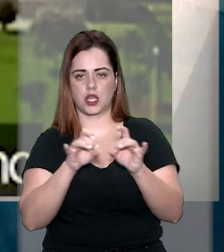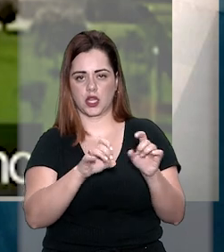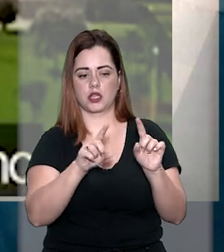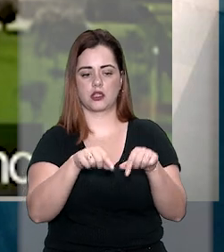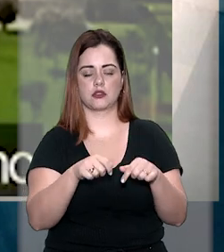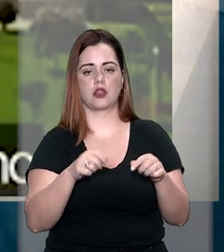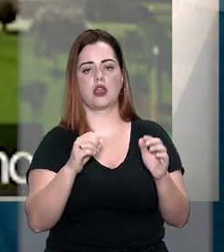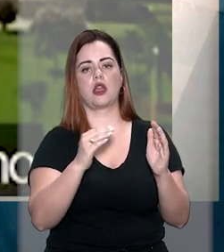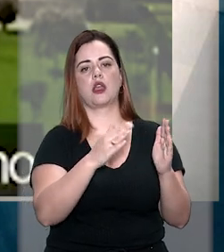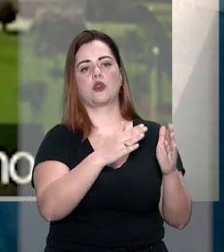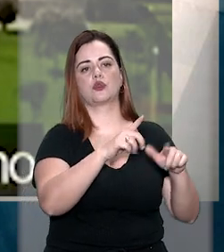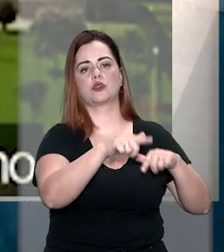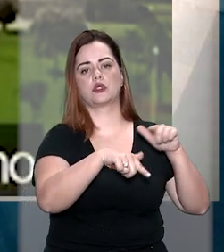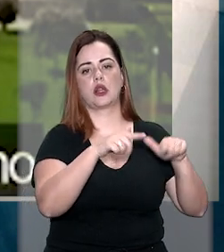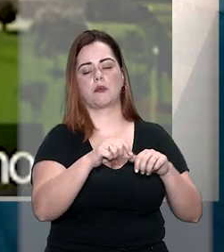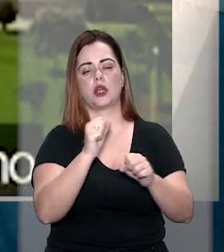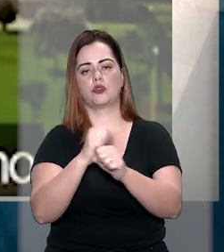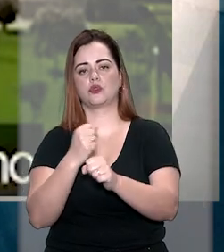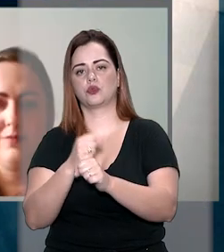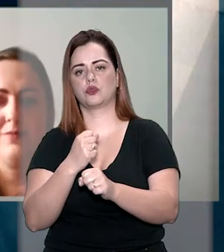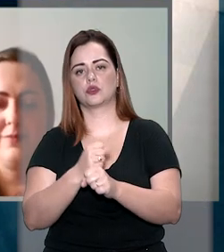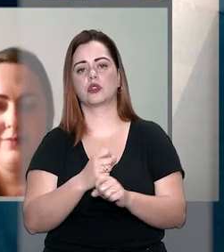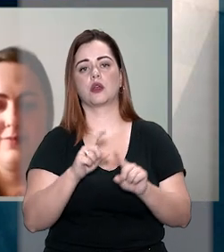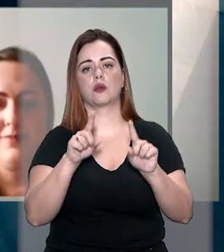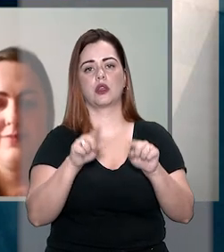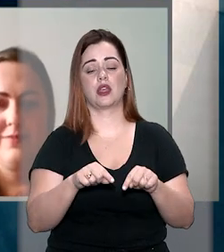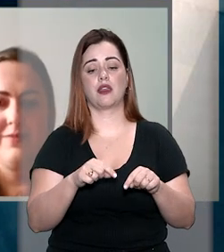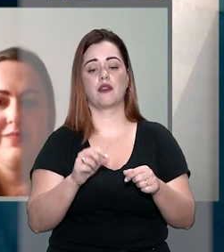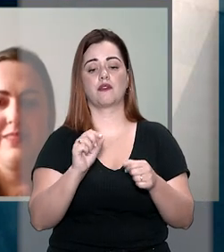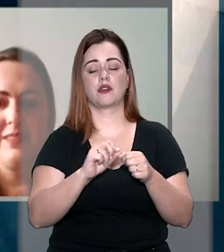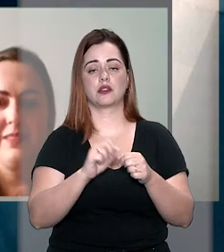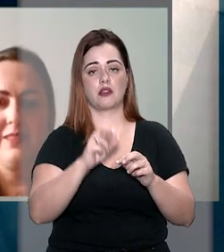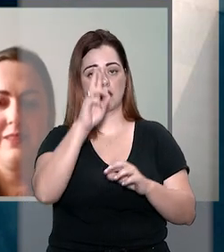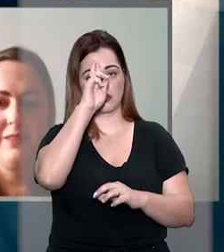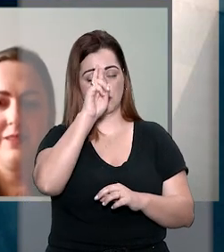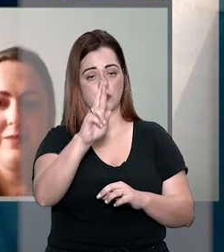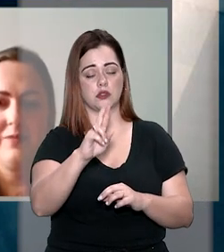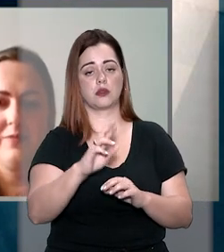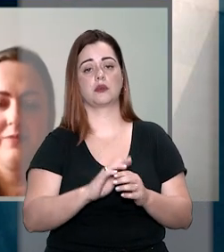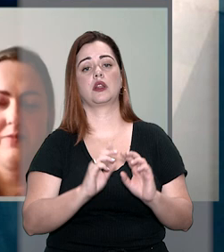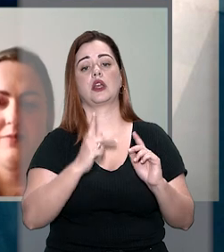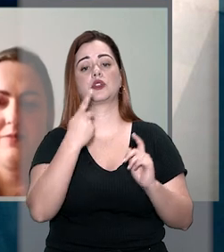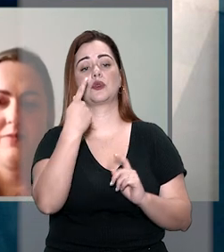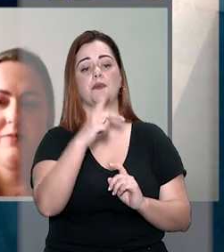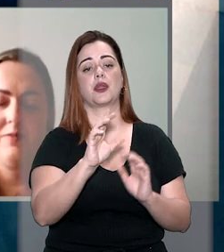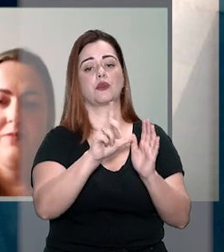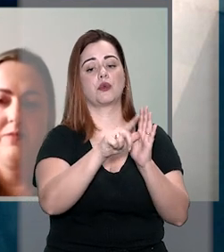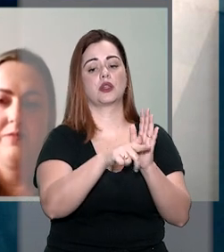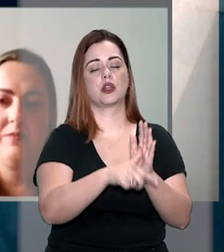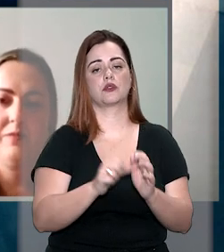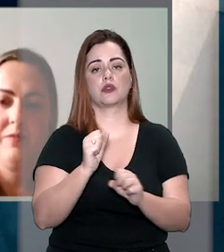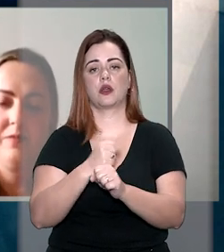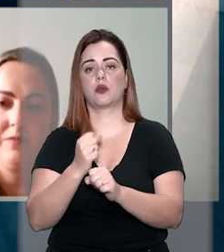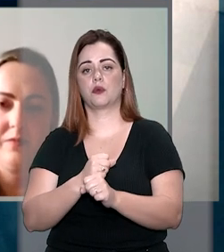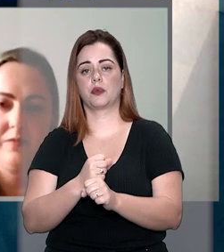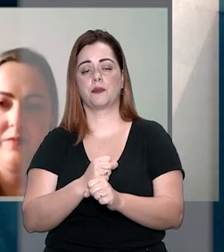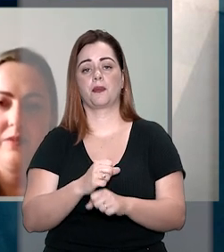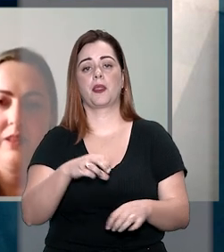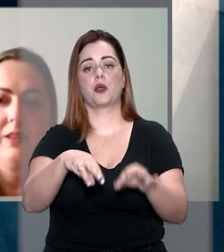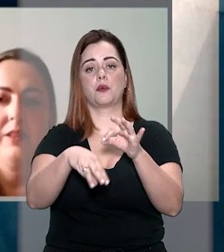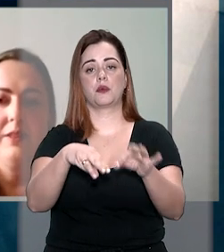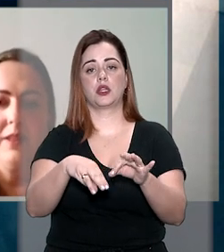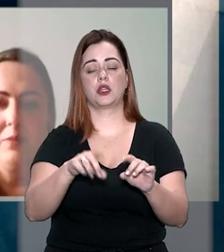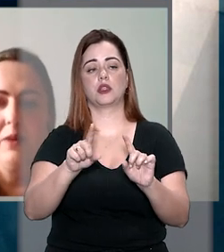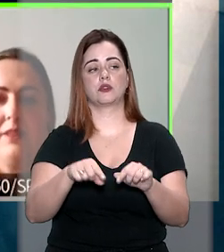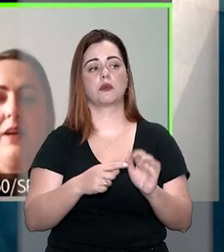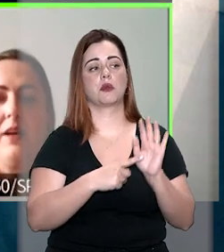as atividades de incorporação e construção de modo a gerar responsabilidade solidária pelo atraso da obra. Sanseverino